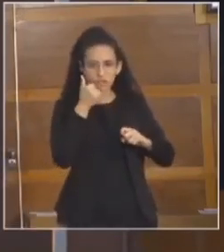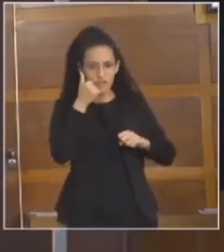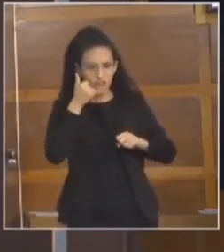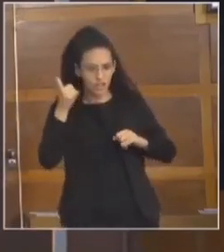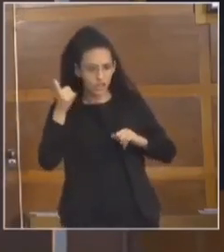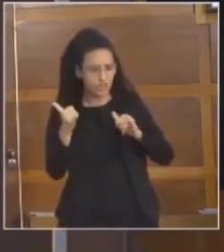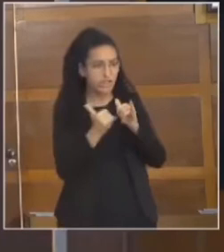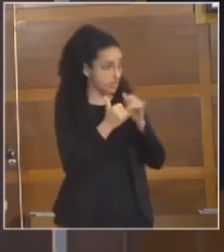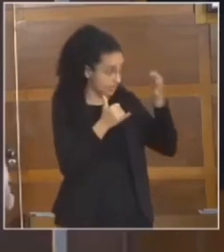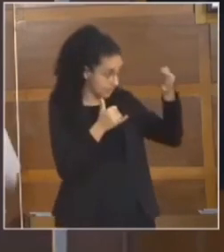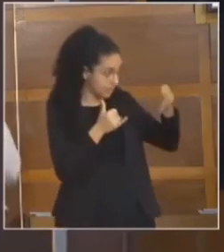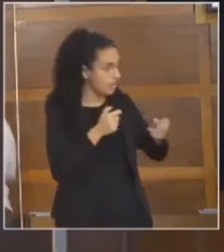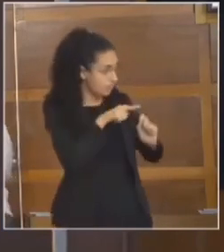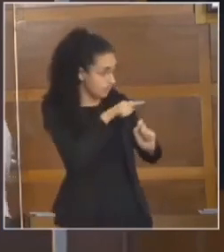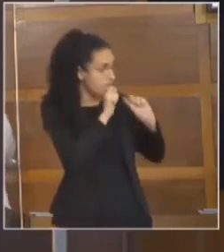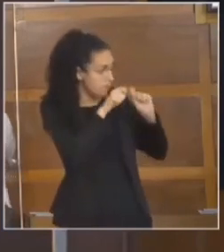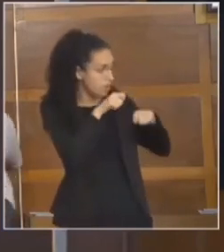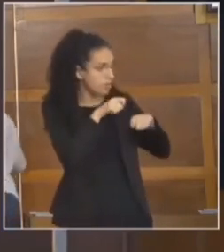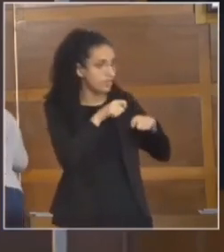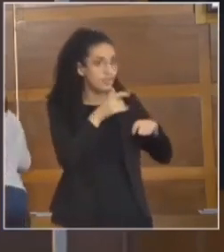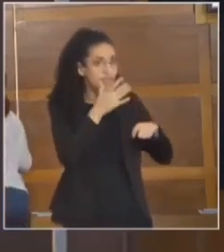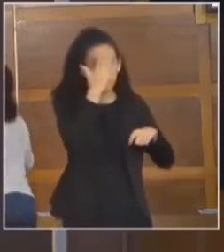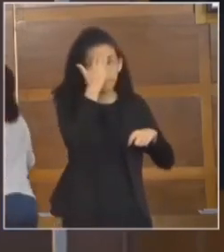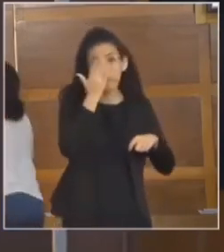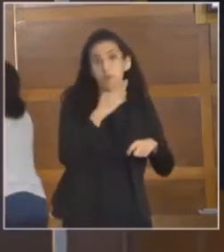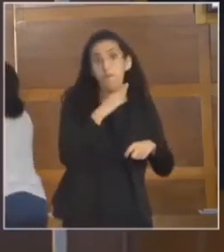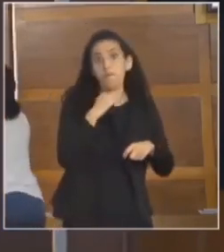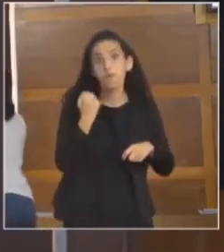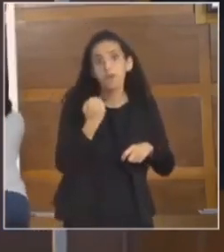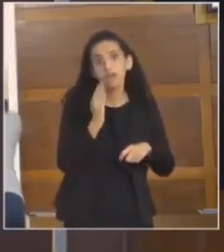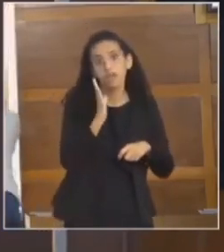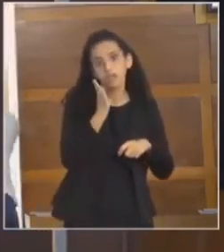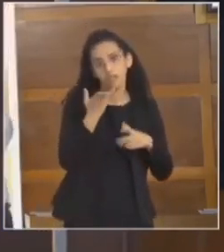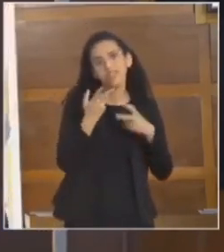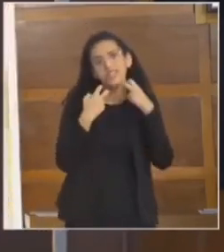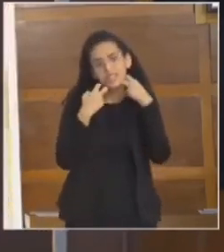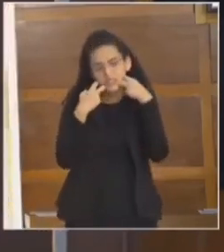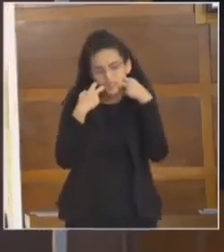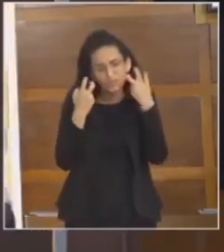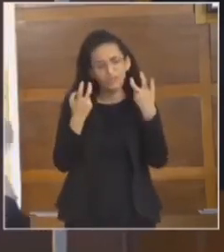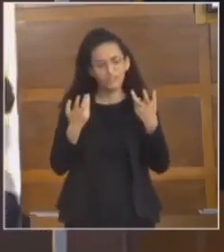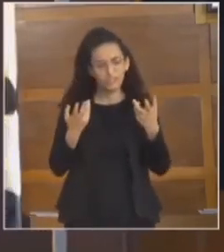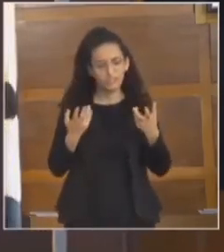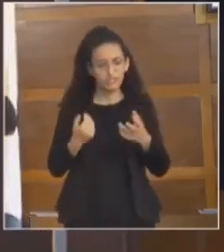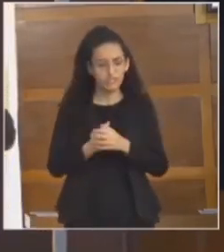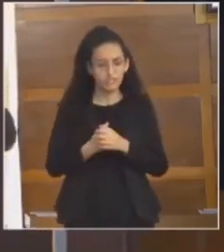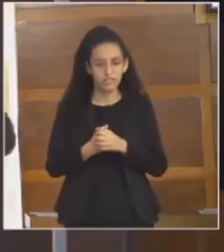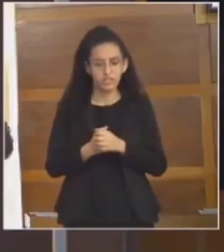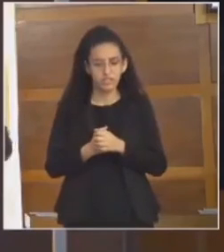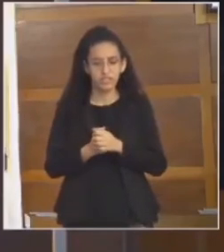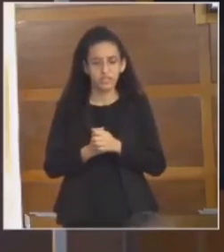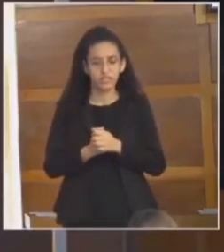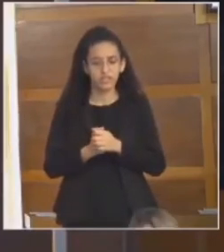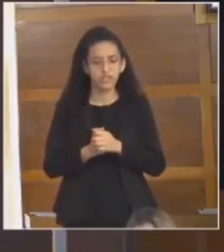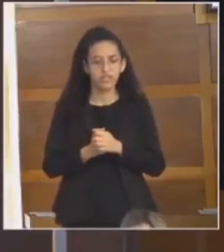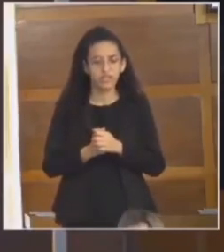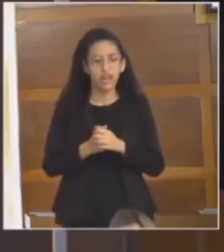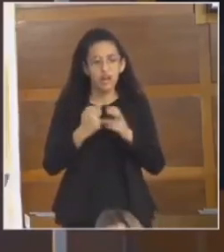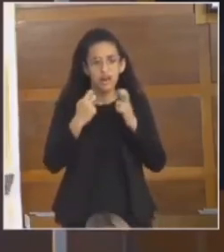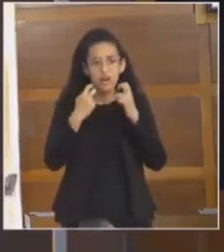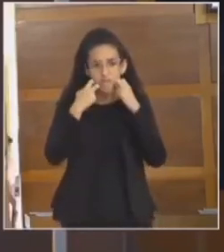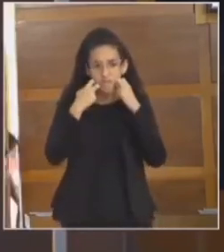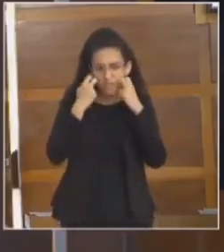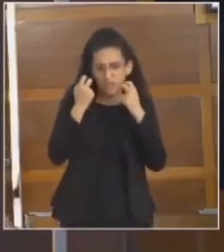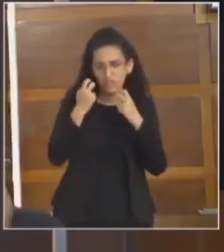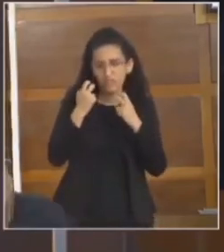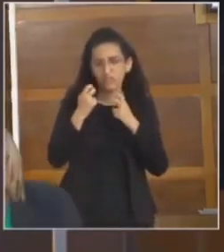confirmar a consulta, o paciente já morreu. Isso é covardia. Covardia é o prefeito Fernando